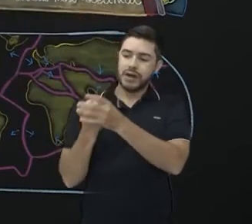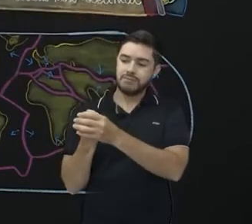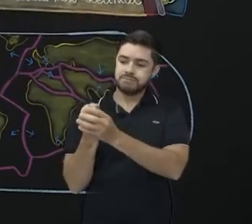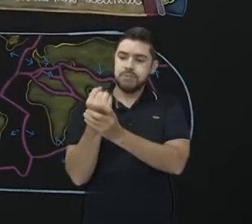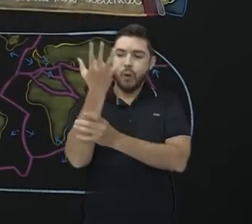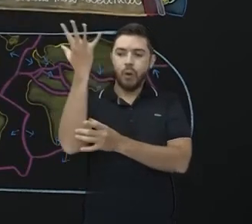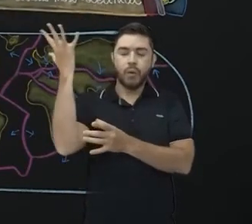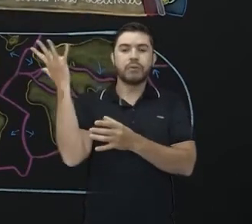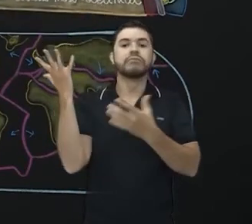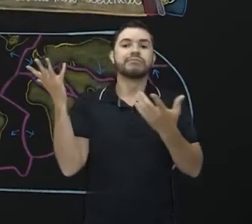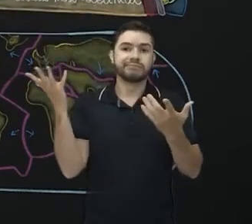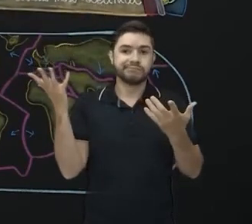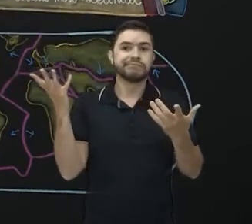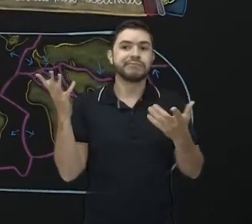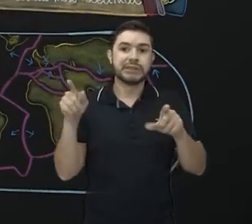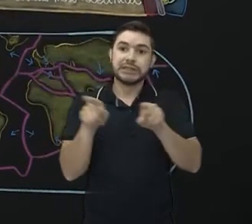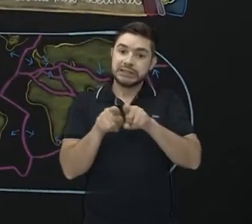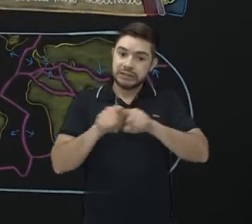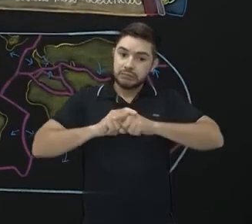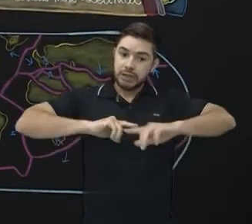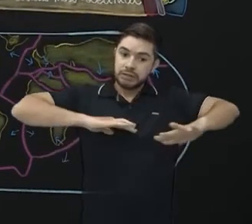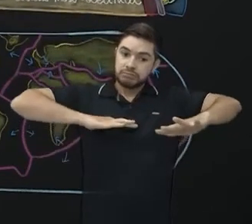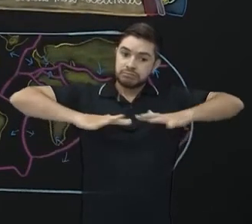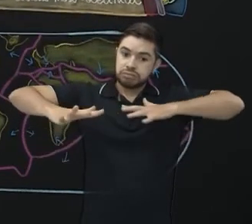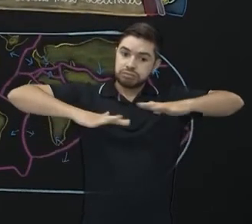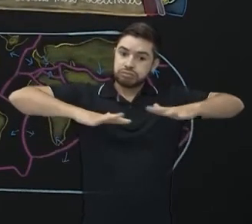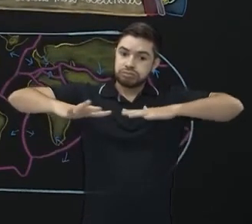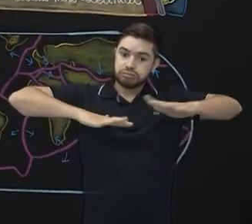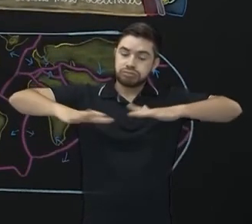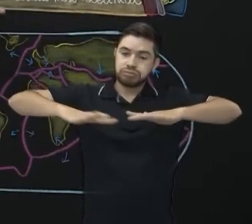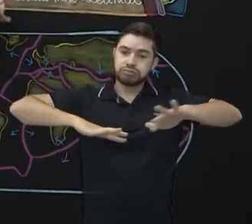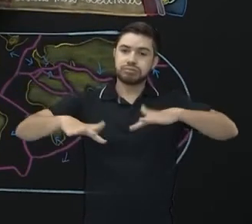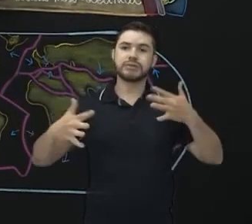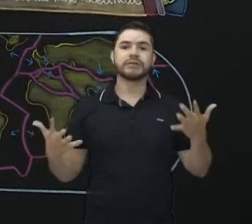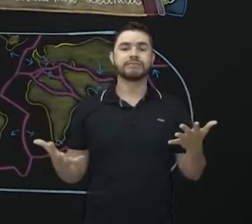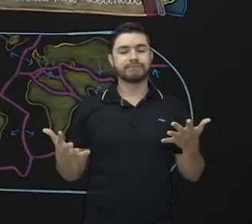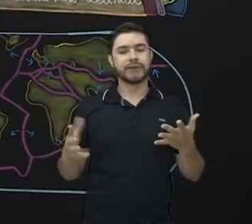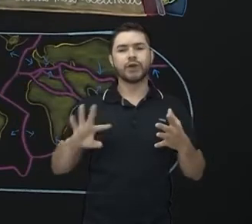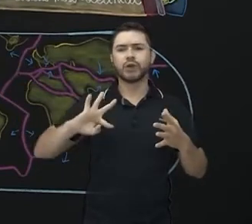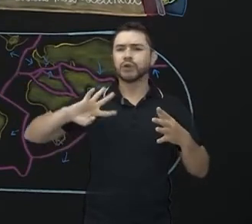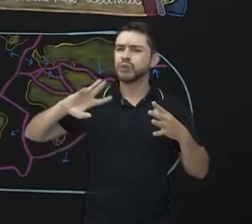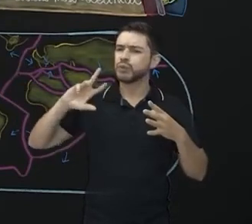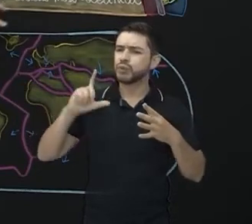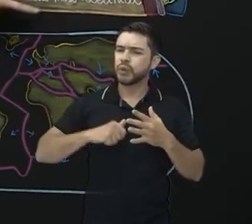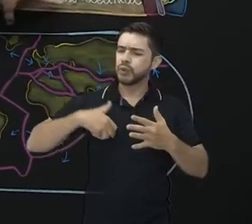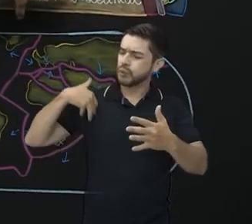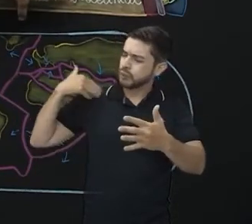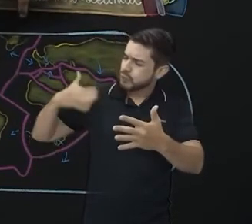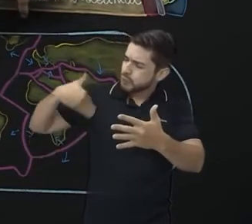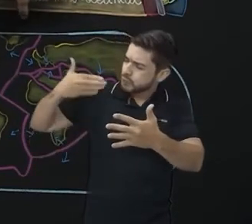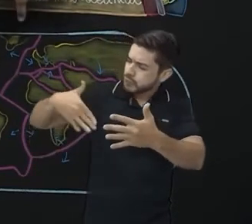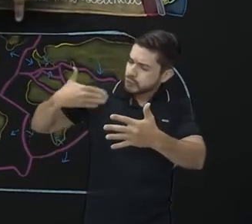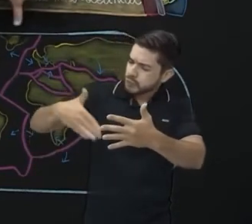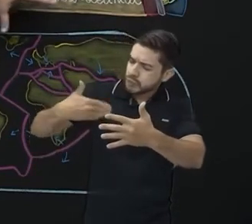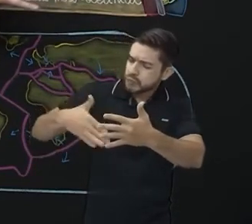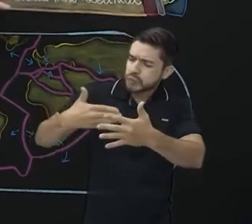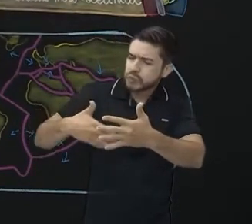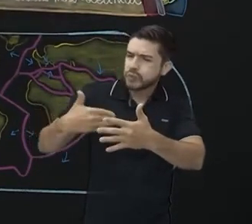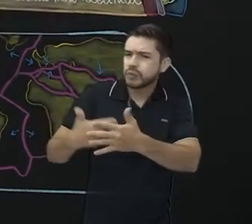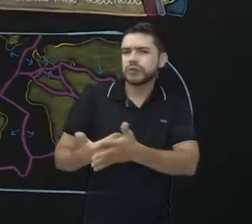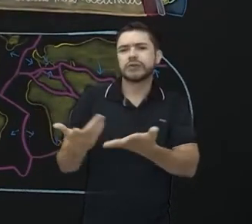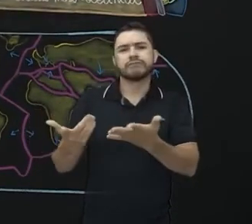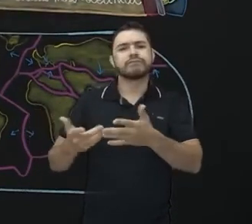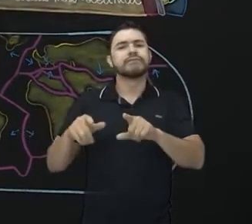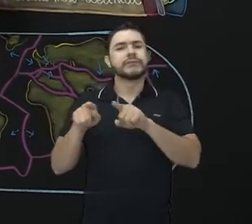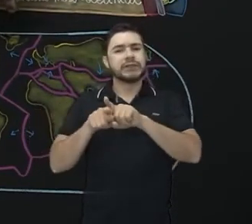vai ter muito movimento de terremotos. Então, todo esse processo, esse movimento da pressão interna,